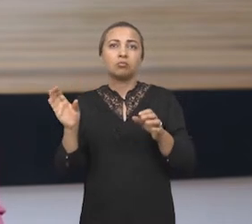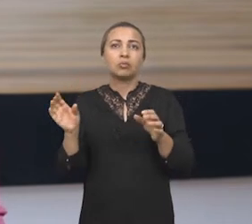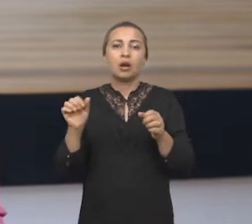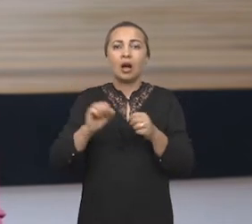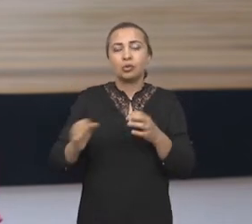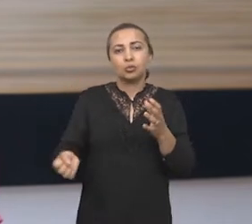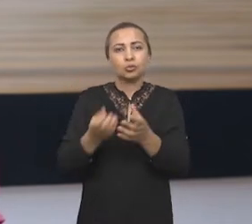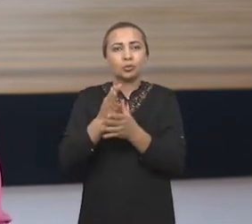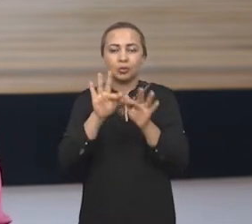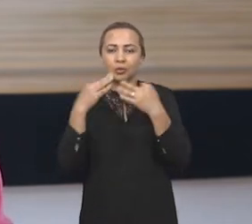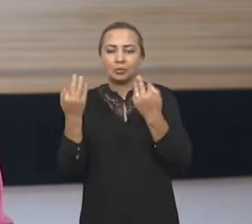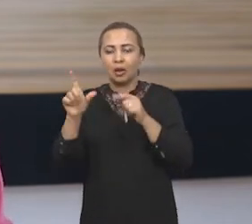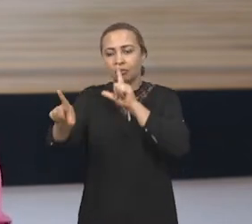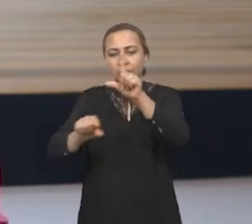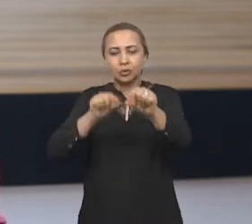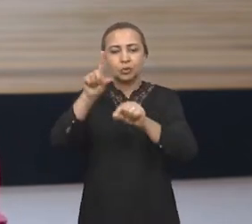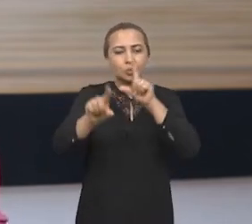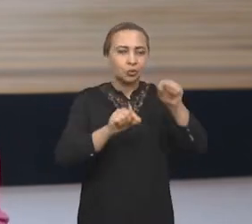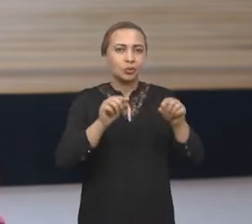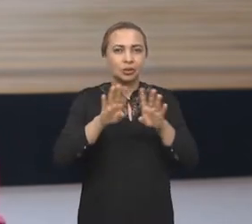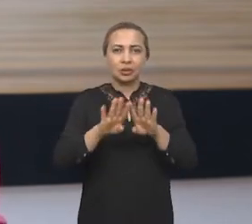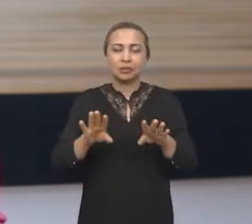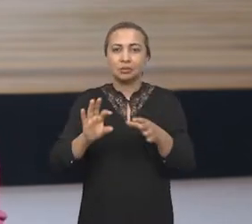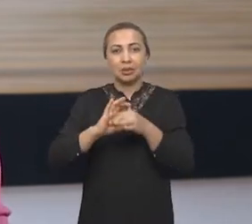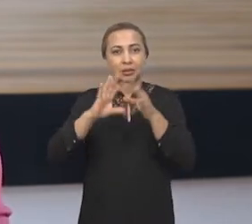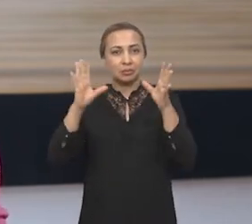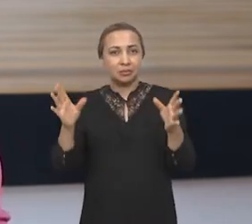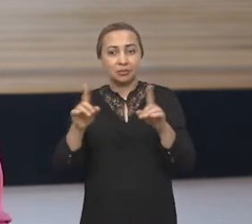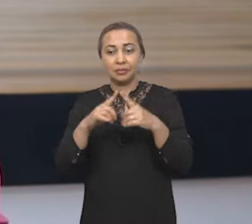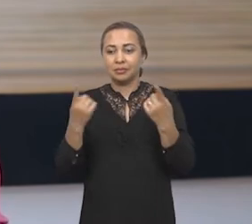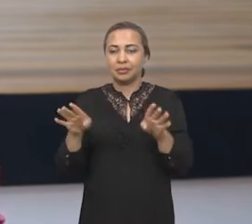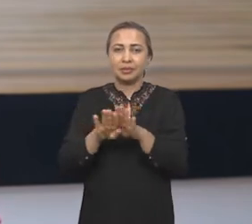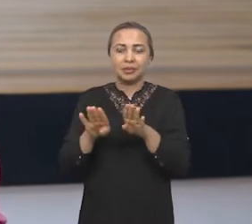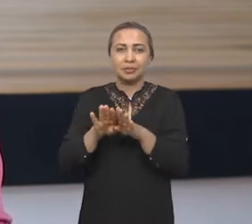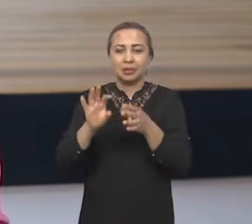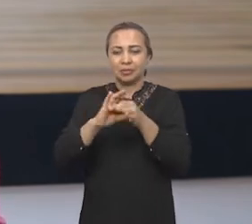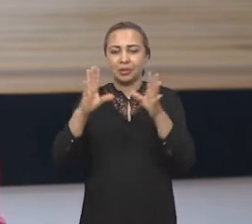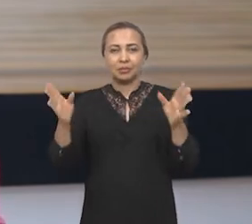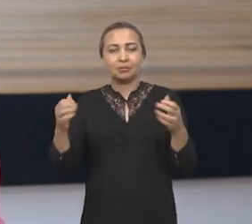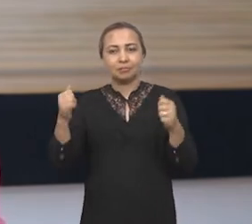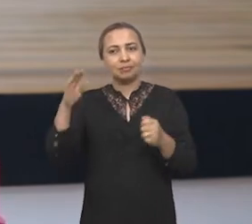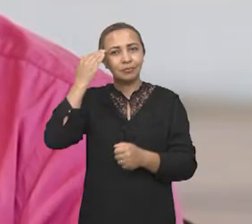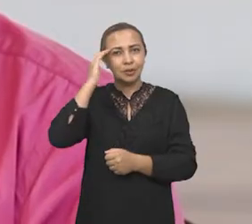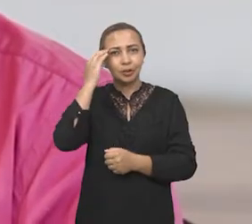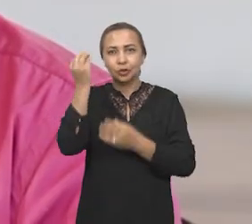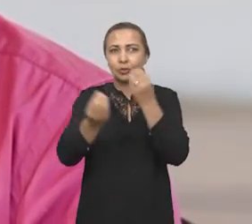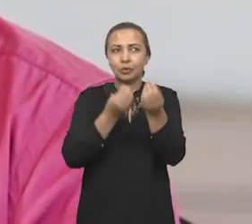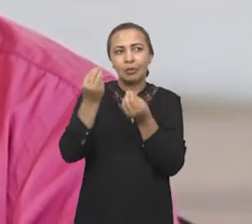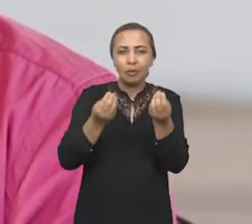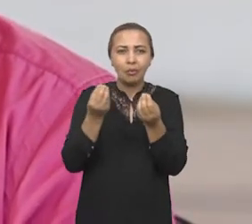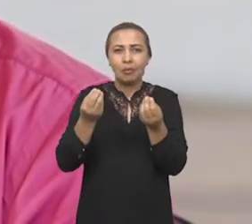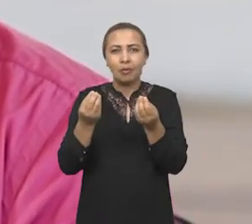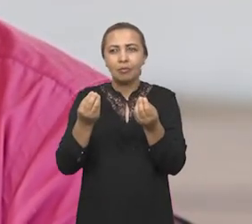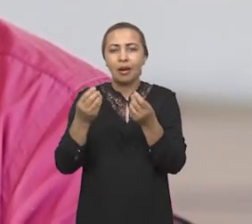família é uma escolha e, nesse sentido, um ato de liberdade, mas, principalmente, porque a liberdade deve ser entendida enquanto